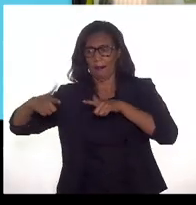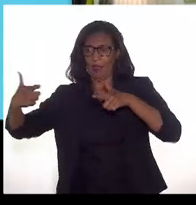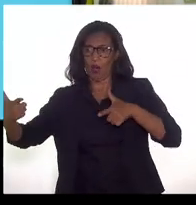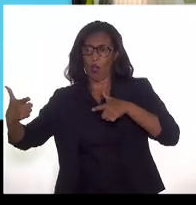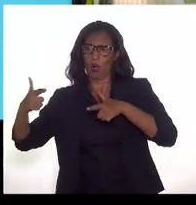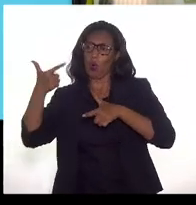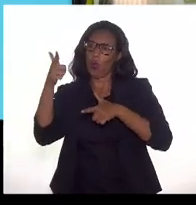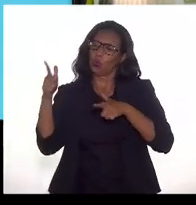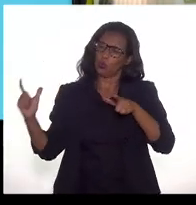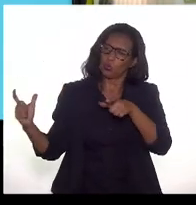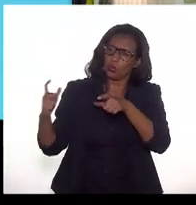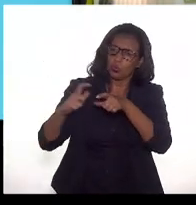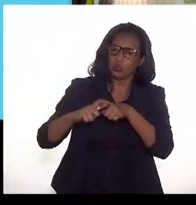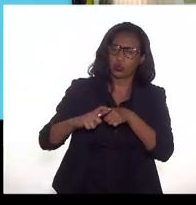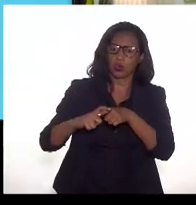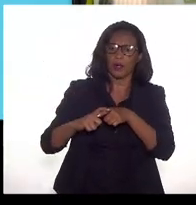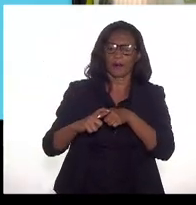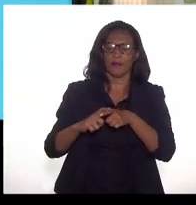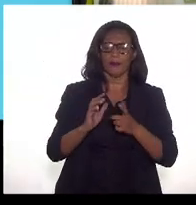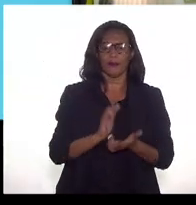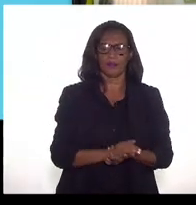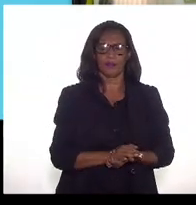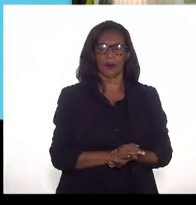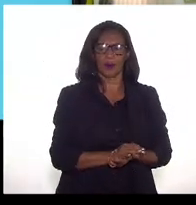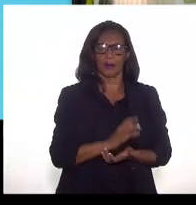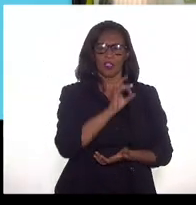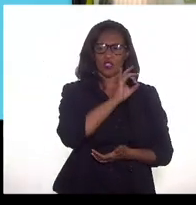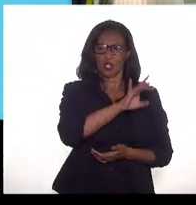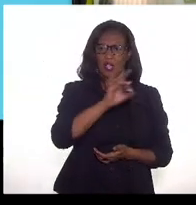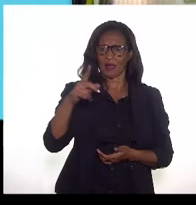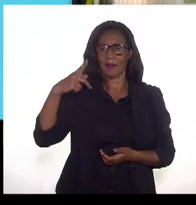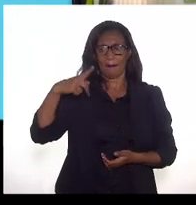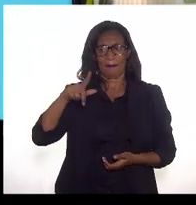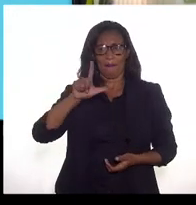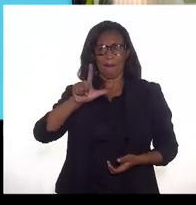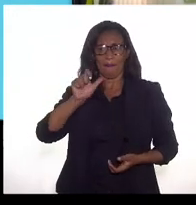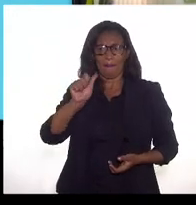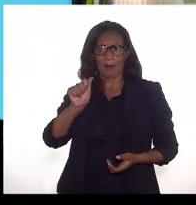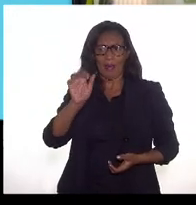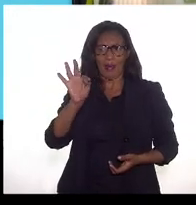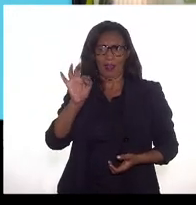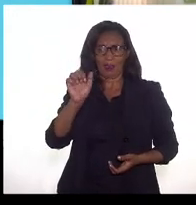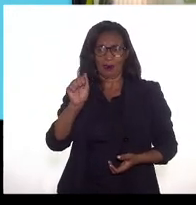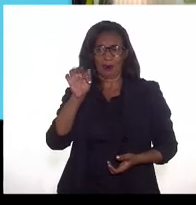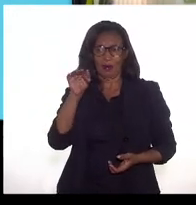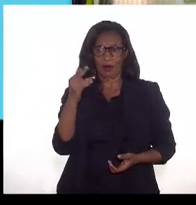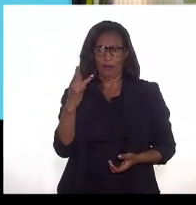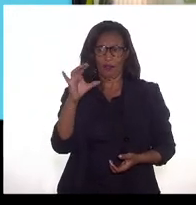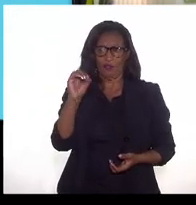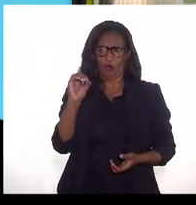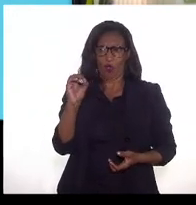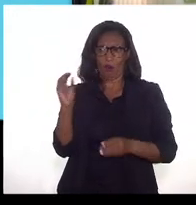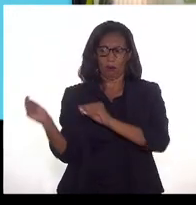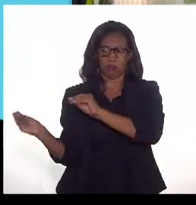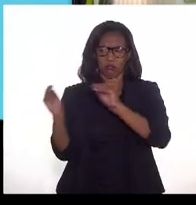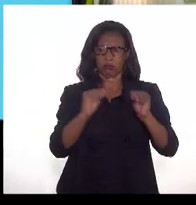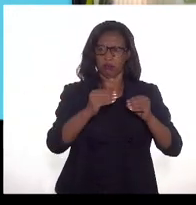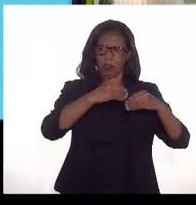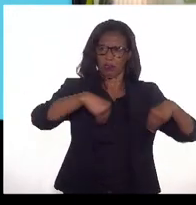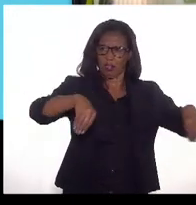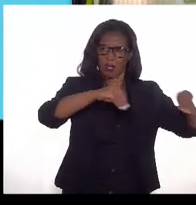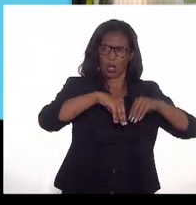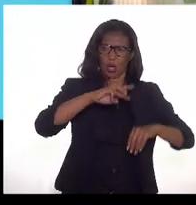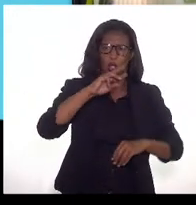ser menores mas na ordem de cada plataforma poder trazer para a terra cerca de 2 milhões de metros